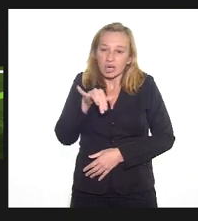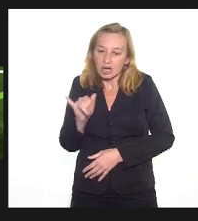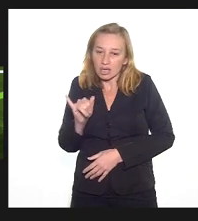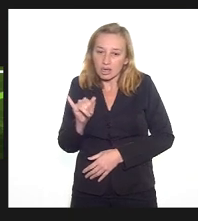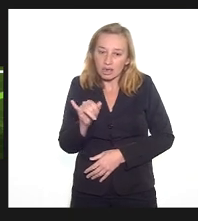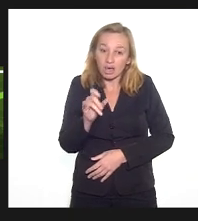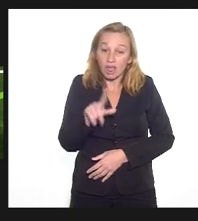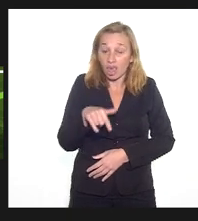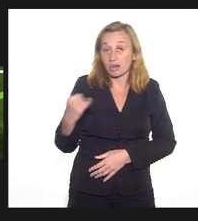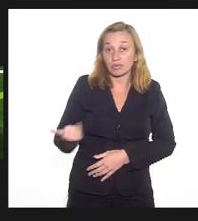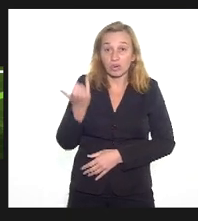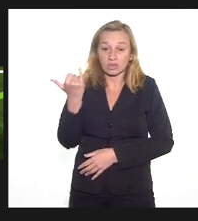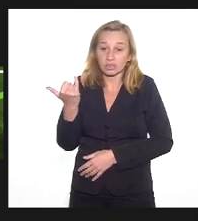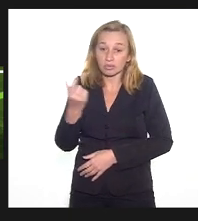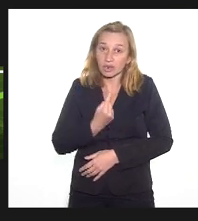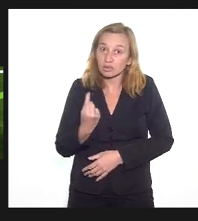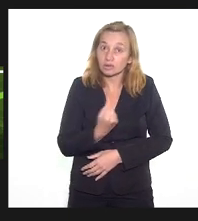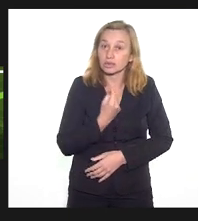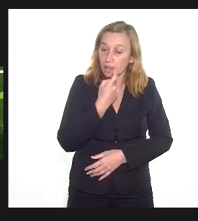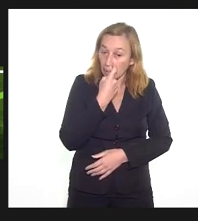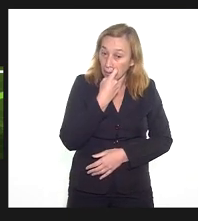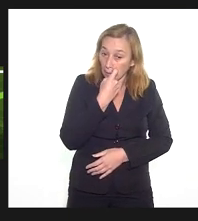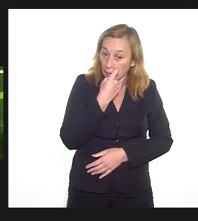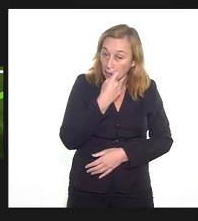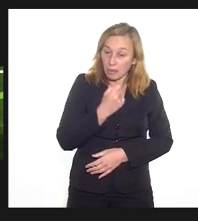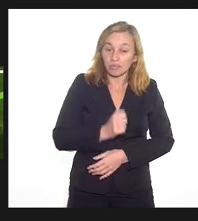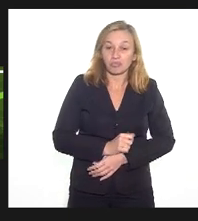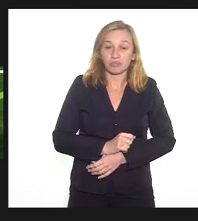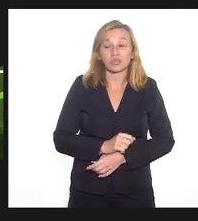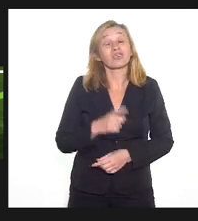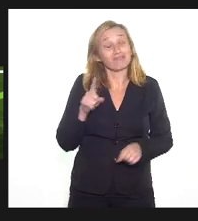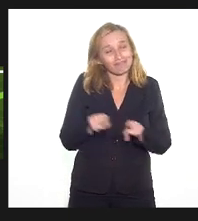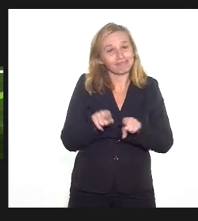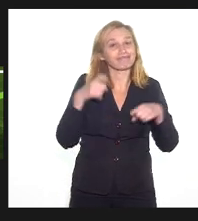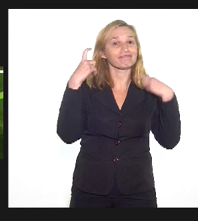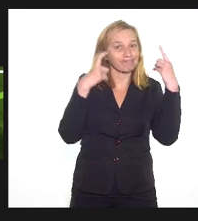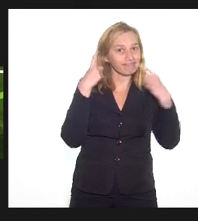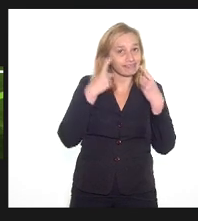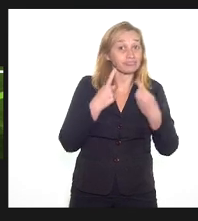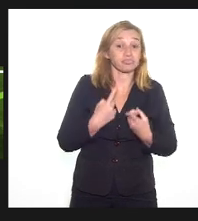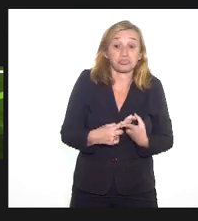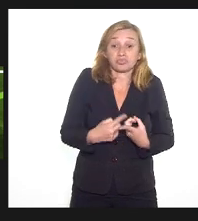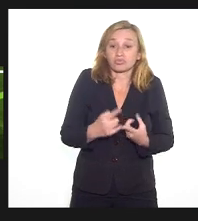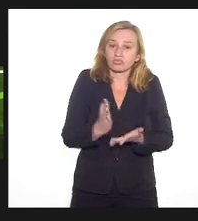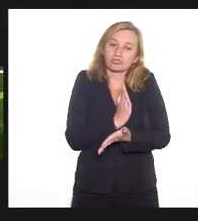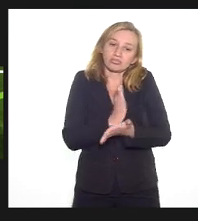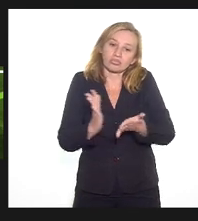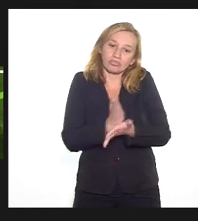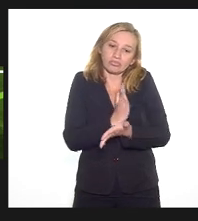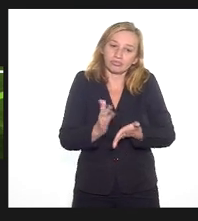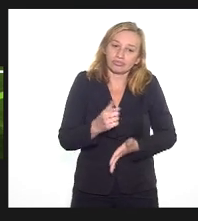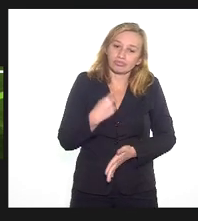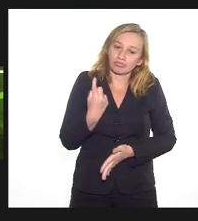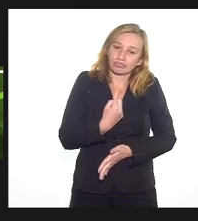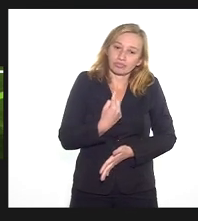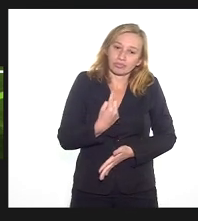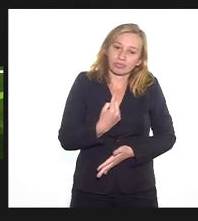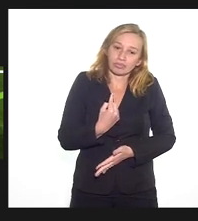é muito importante para a gente. Entretanto, deixa a gente também muito preocupado, porque alguns de nós vamos ter que se expor.